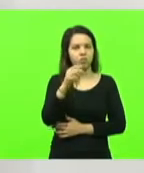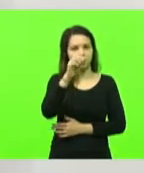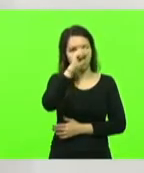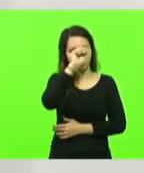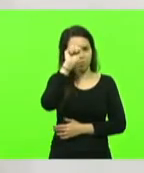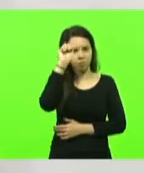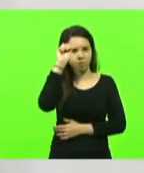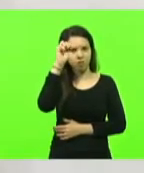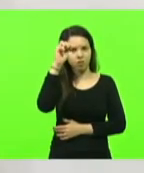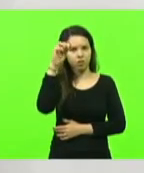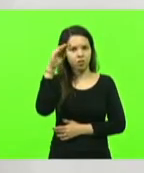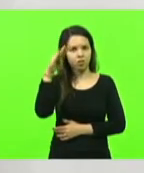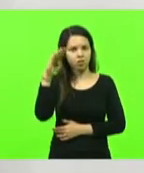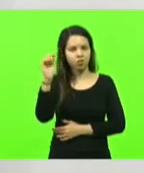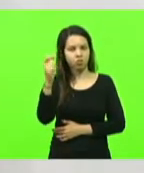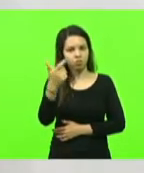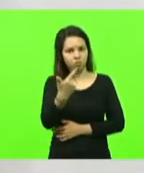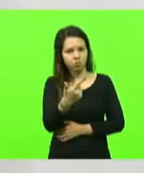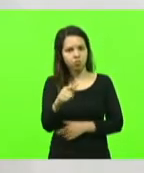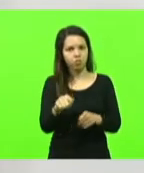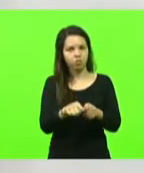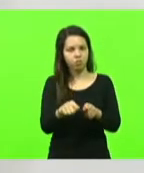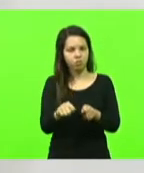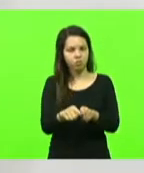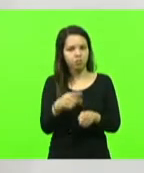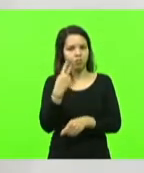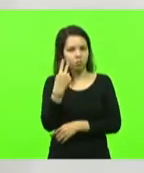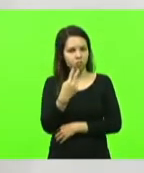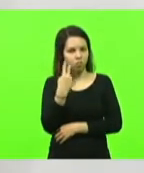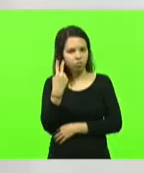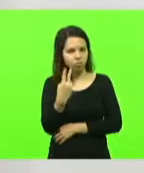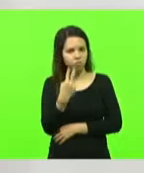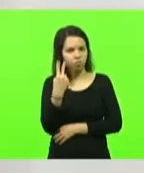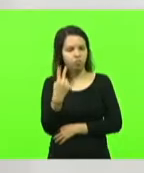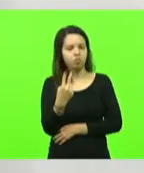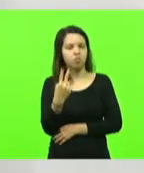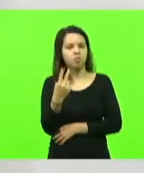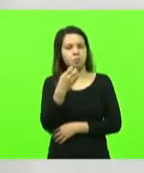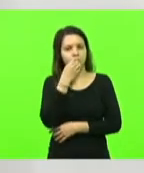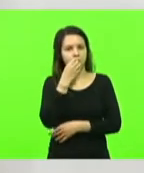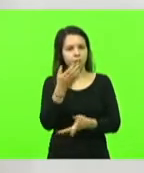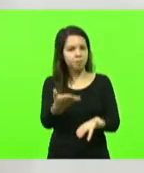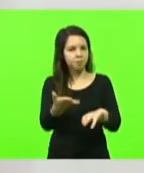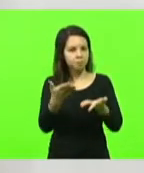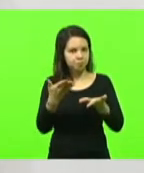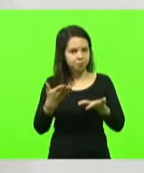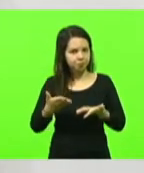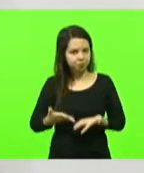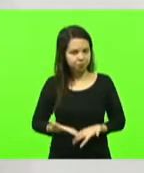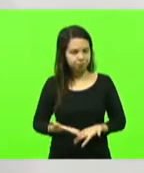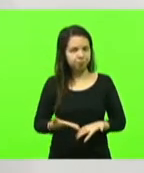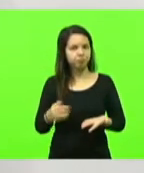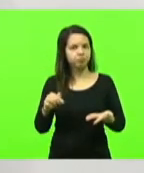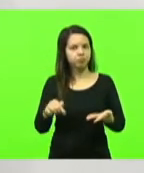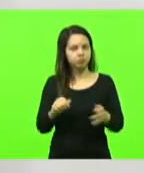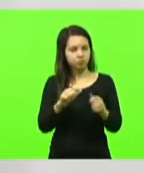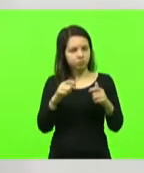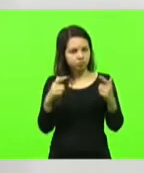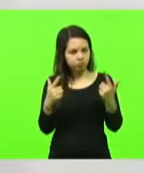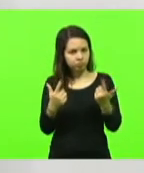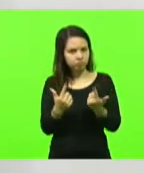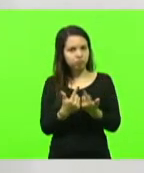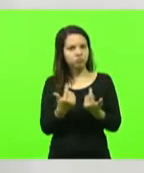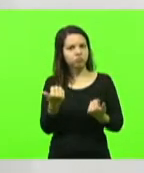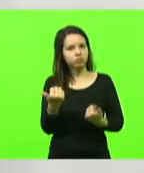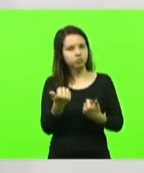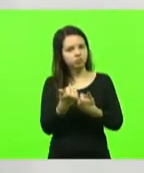também o vereador Ignaldo. Então, sejam bem-vindos à casa e é importante que aqui venham buscar apoio